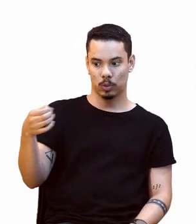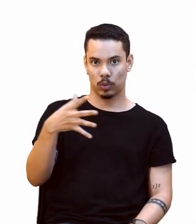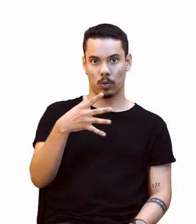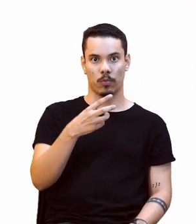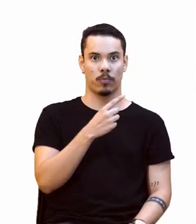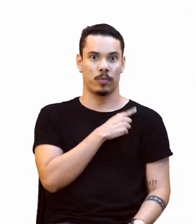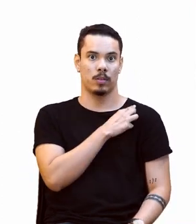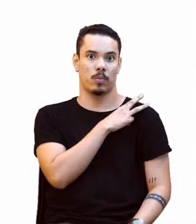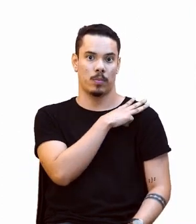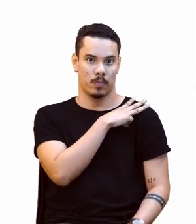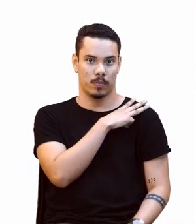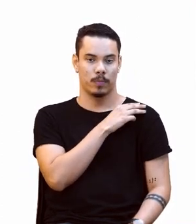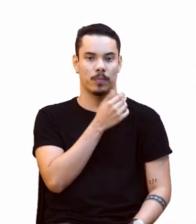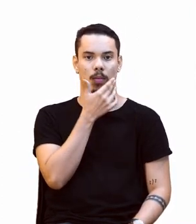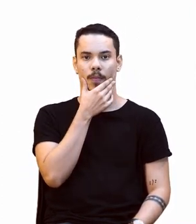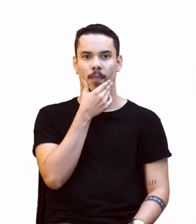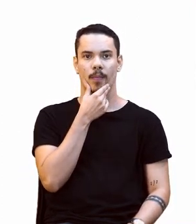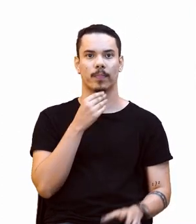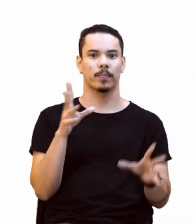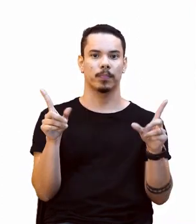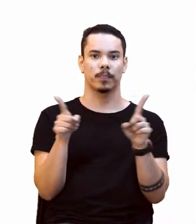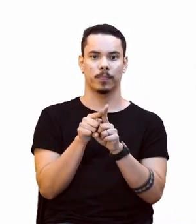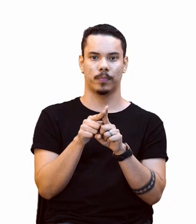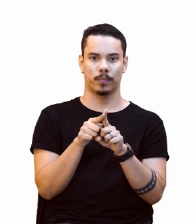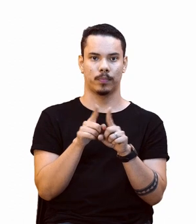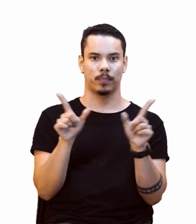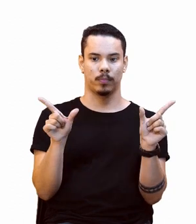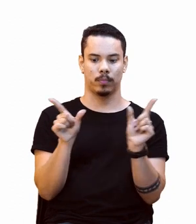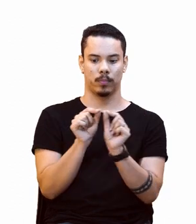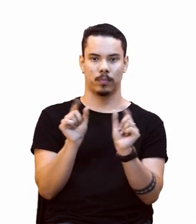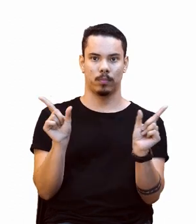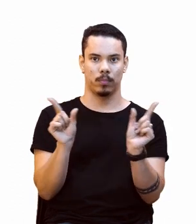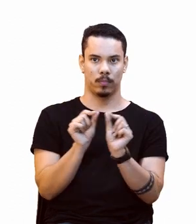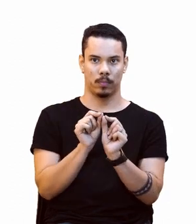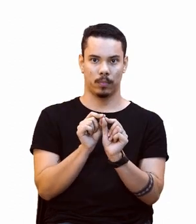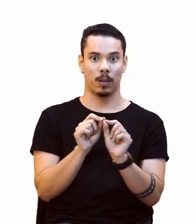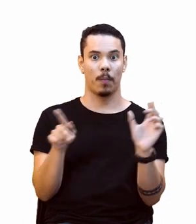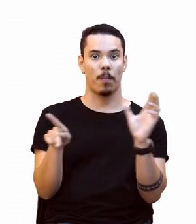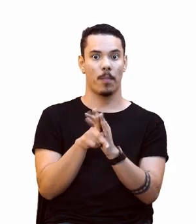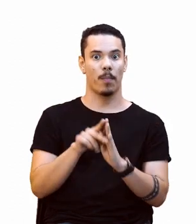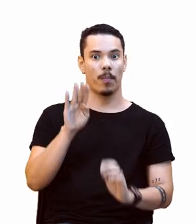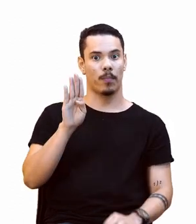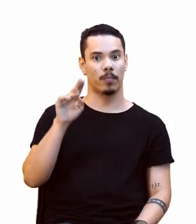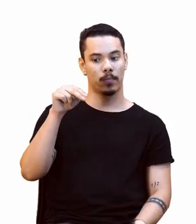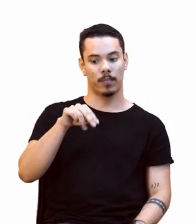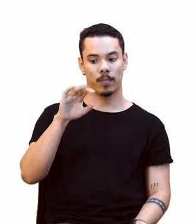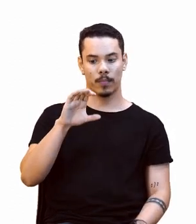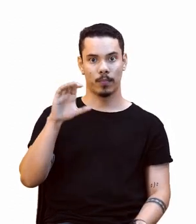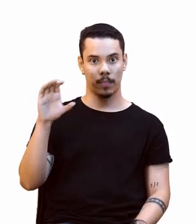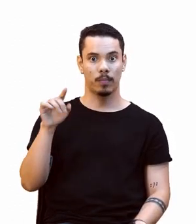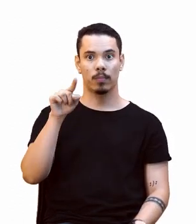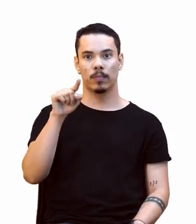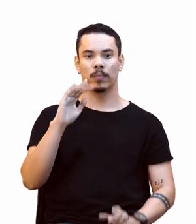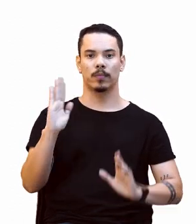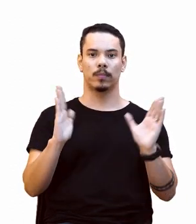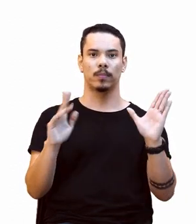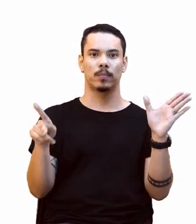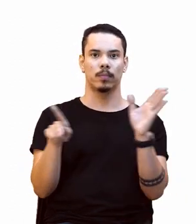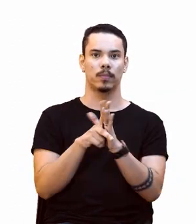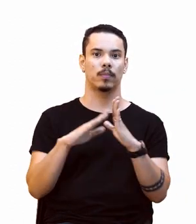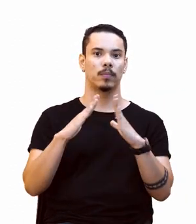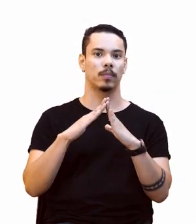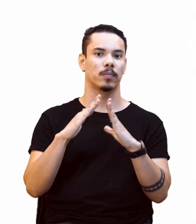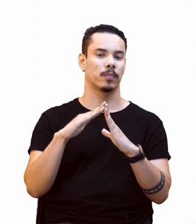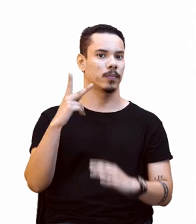É uma sigla do novo ensino médio, da BNCC. Você está no caminho de sua casa, ó.